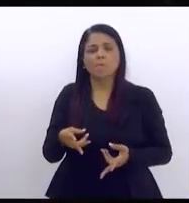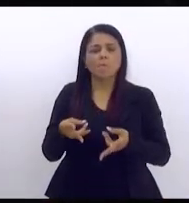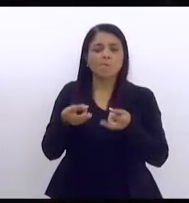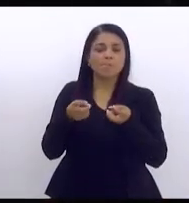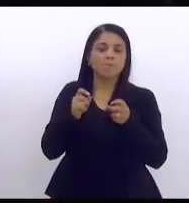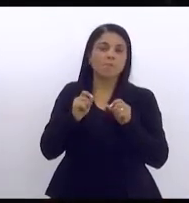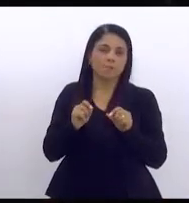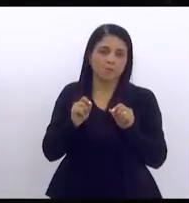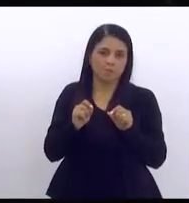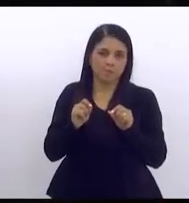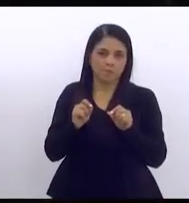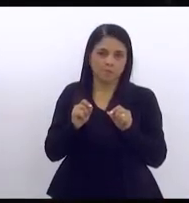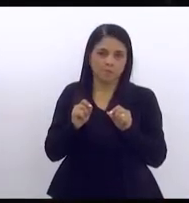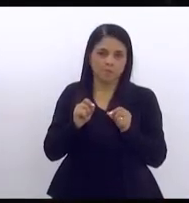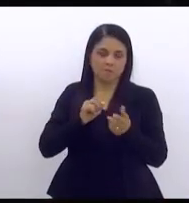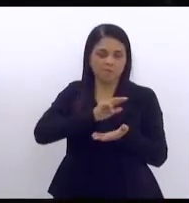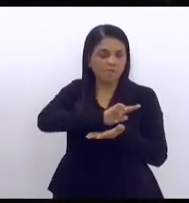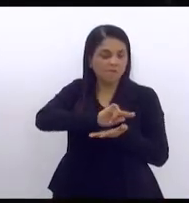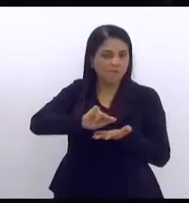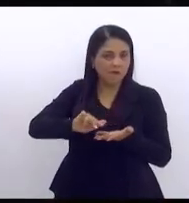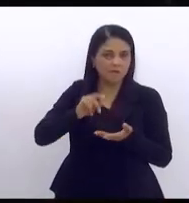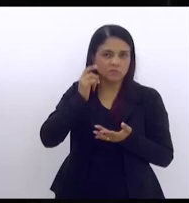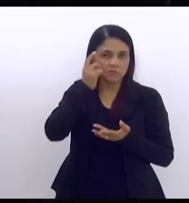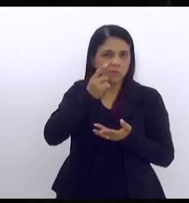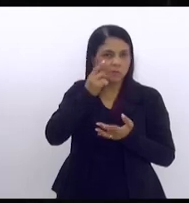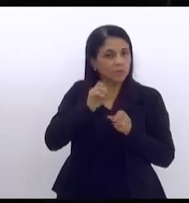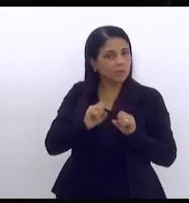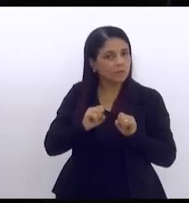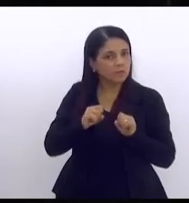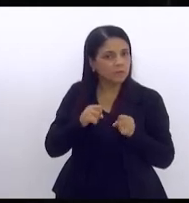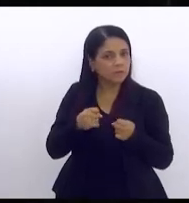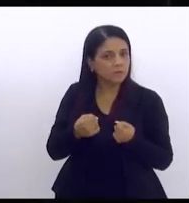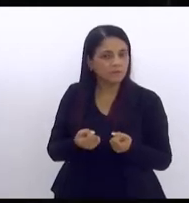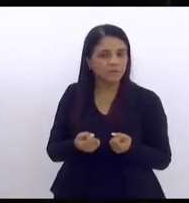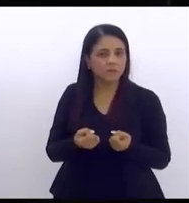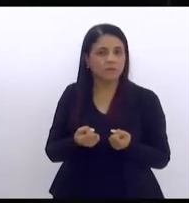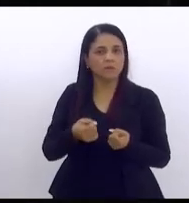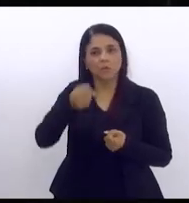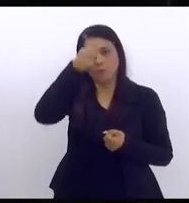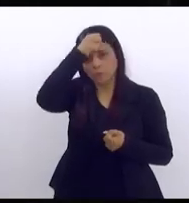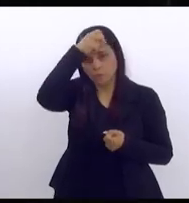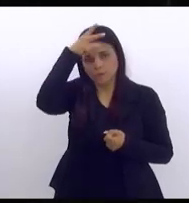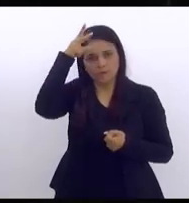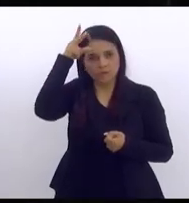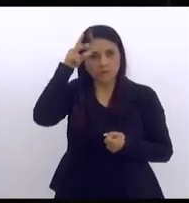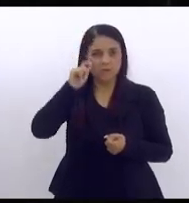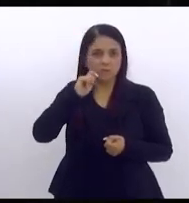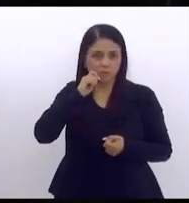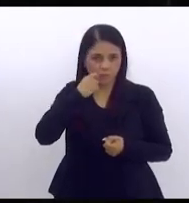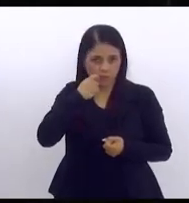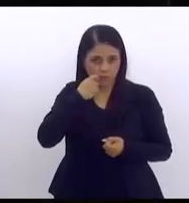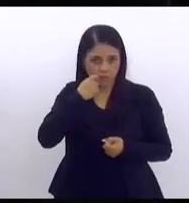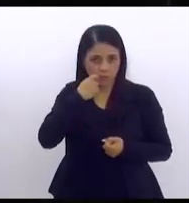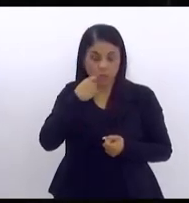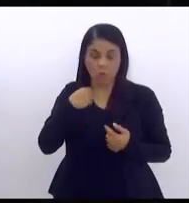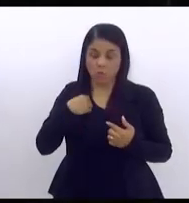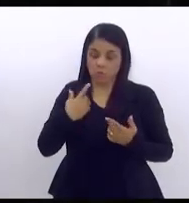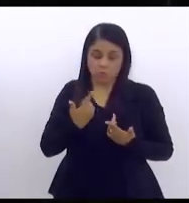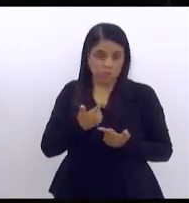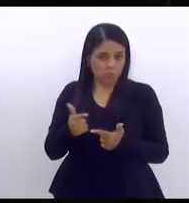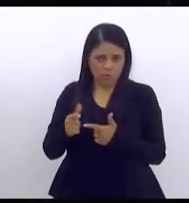muitos parlamentares defendendo o prefeito Eduardo Paes não tenho nada contra ele